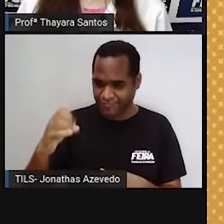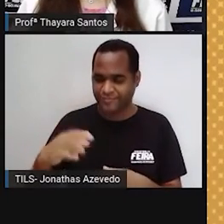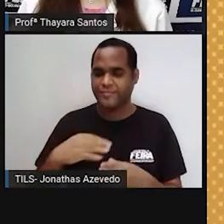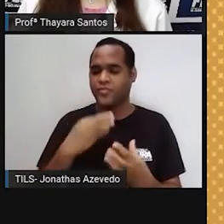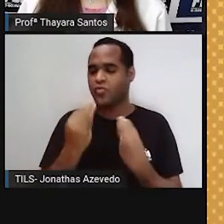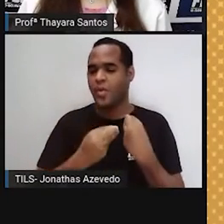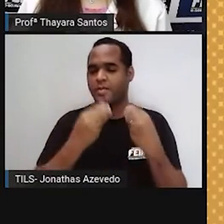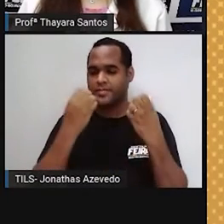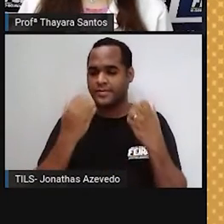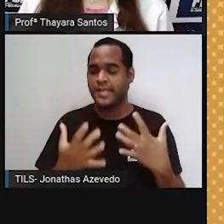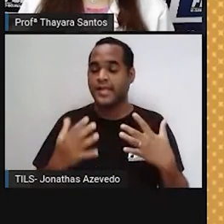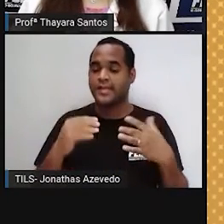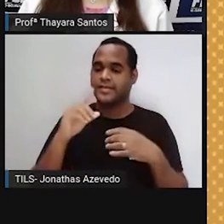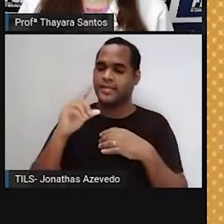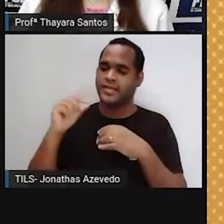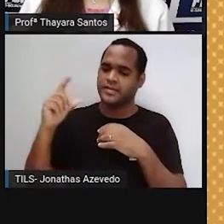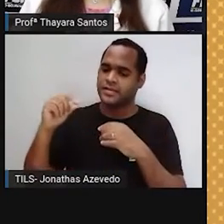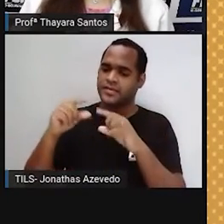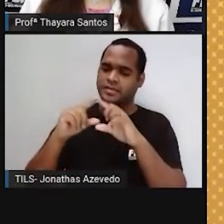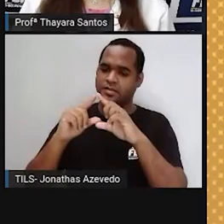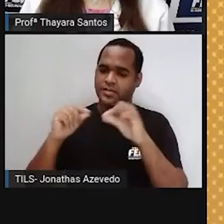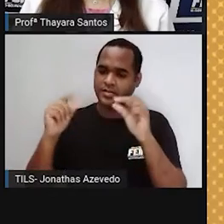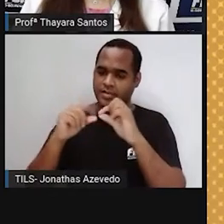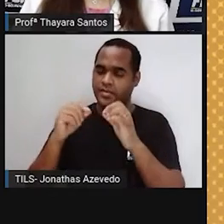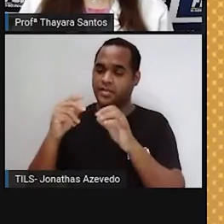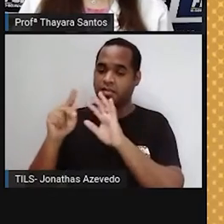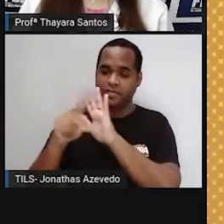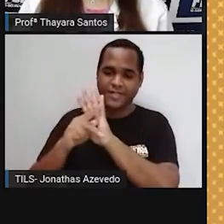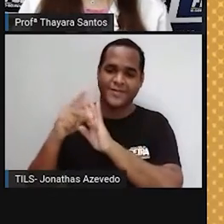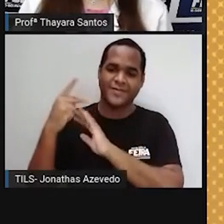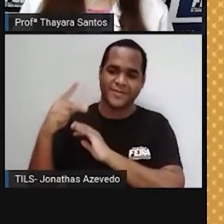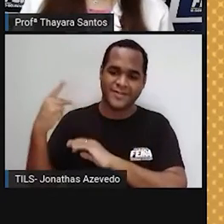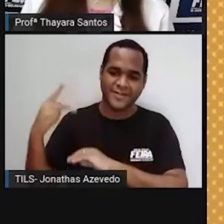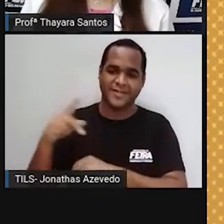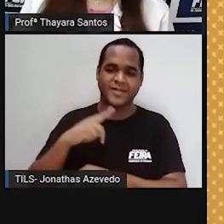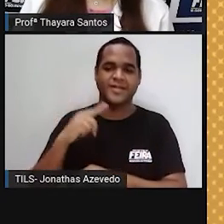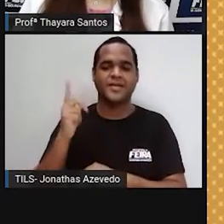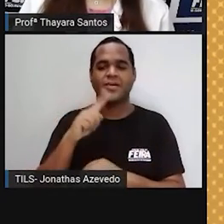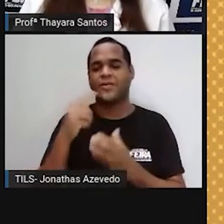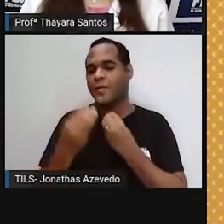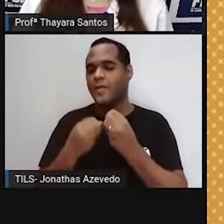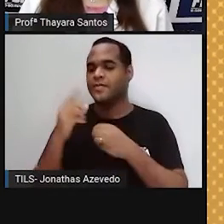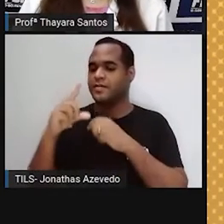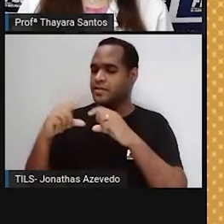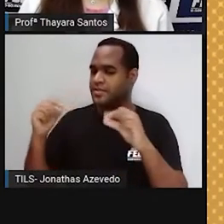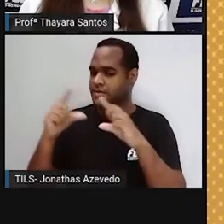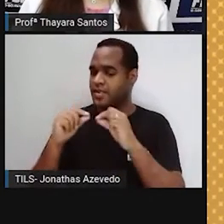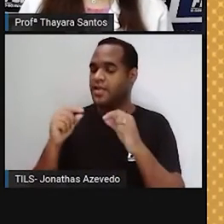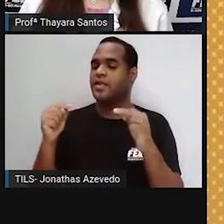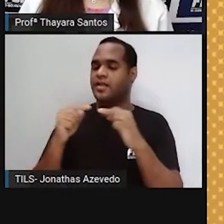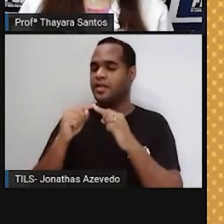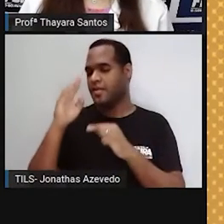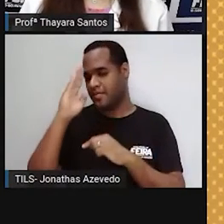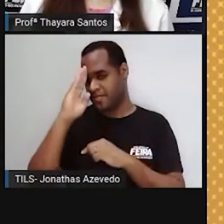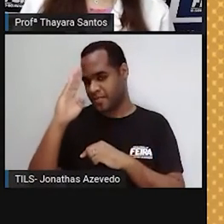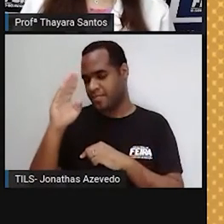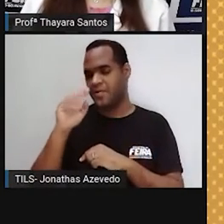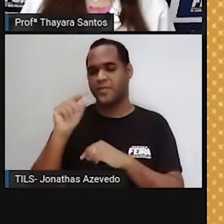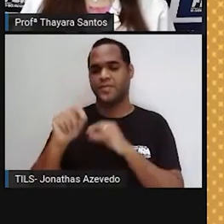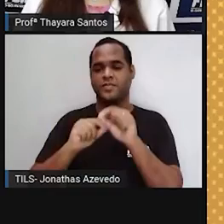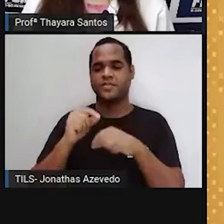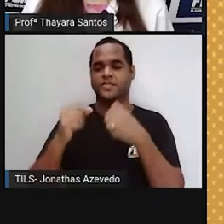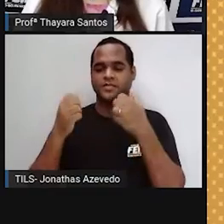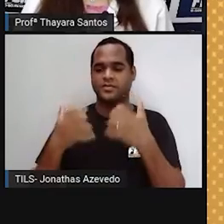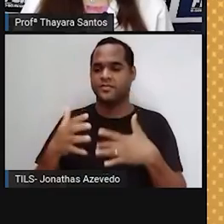estrela justamente porque ele consegue emitir luz própria. Essa é a definição de estrela. É um astro que consegue emitir luz